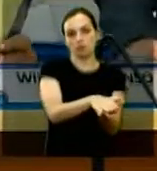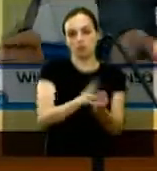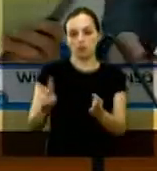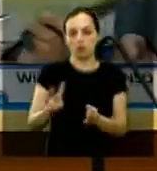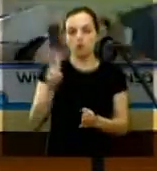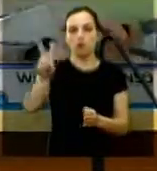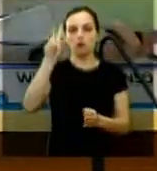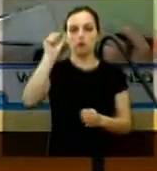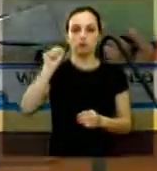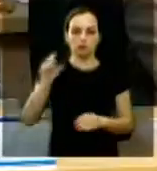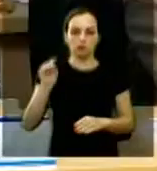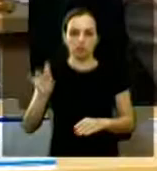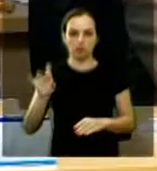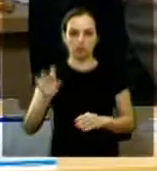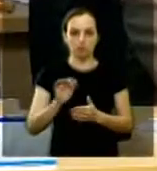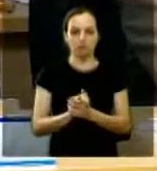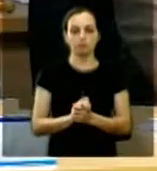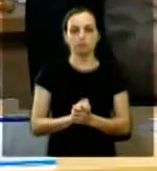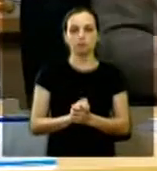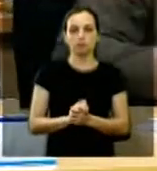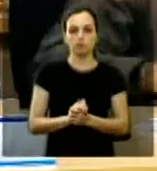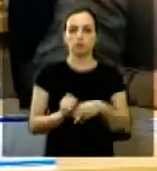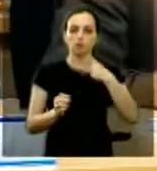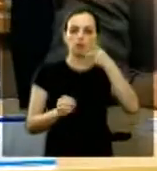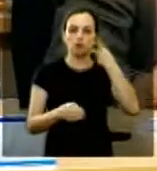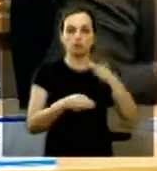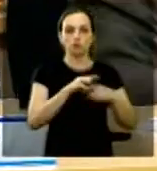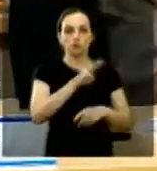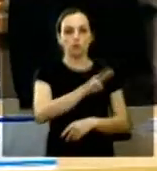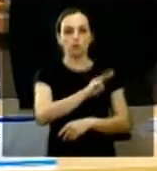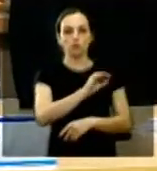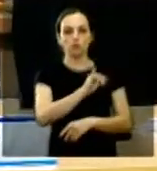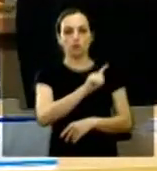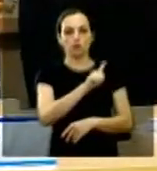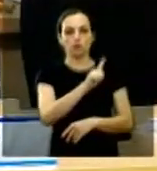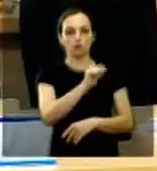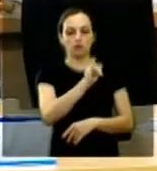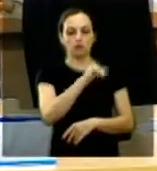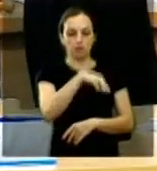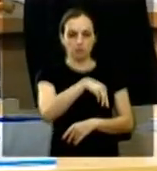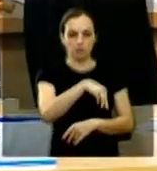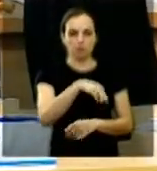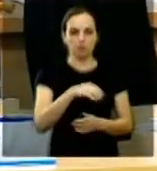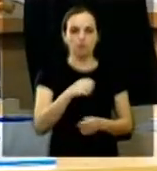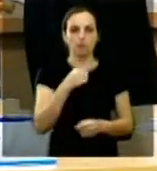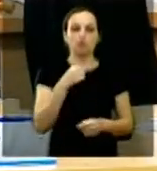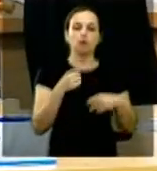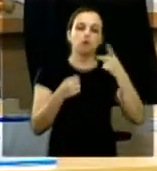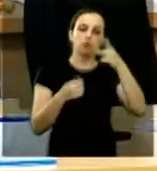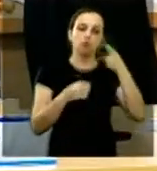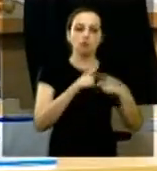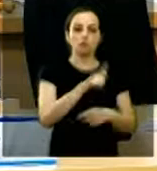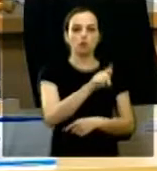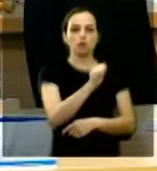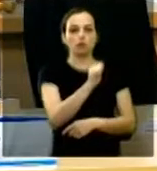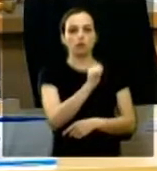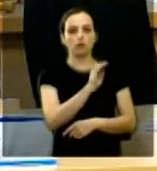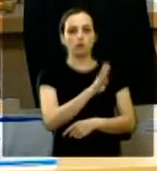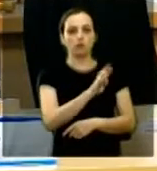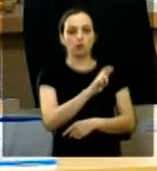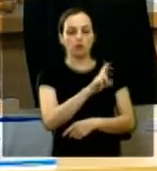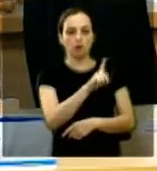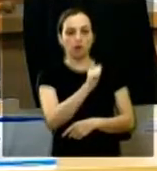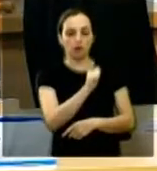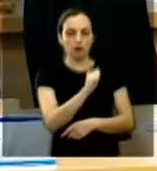que especificam com a palavra o vereador William Afonso mais algum vereador vereadora Gabriela Palombo mais algum